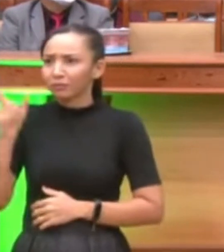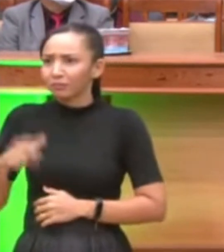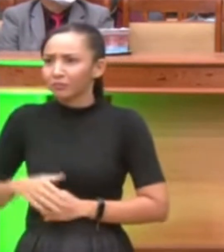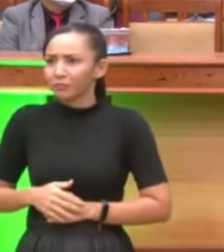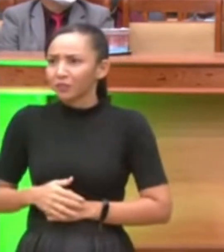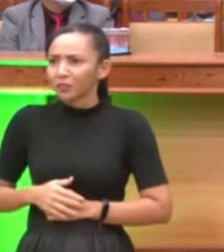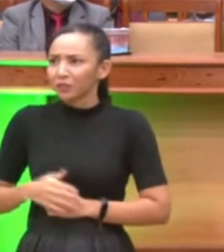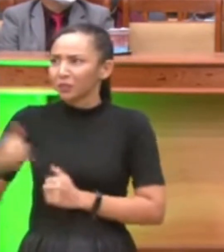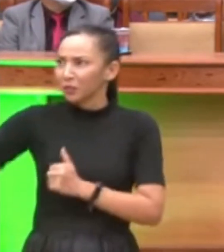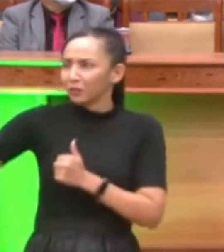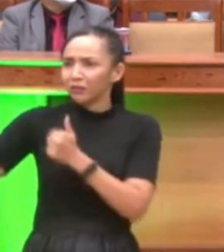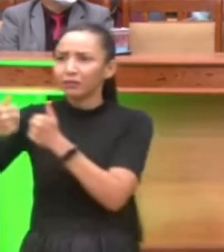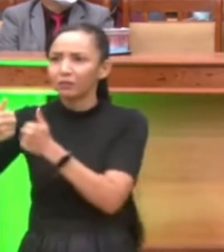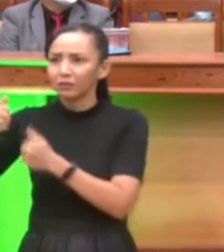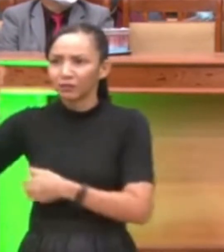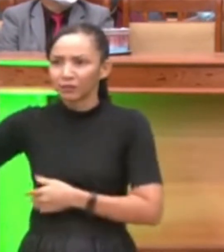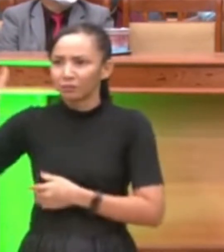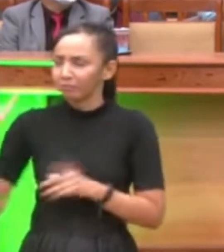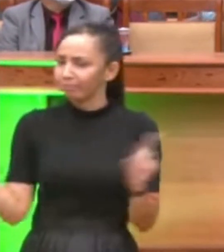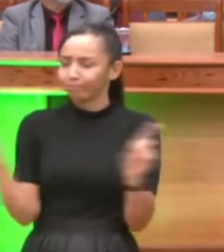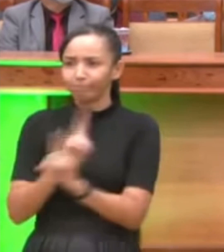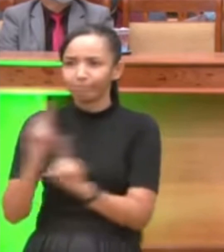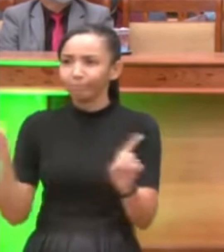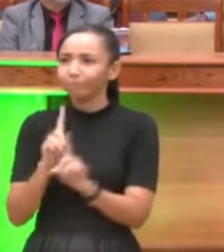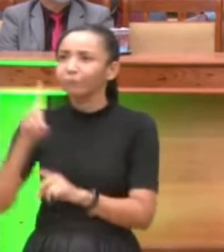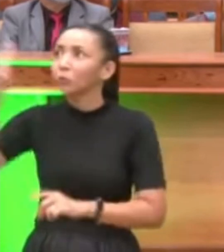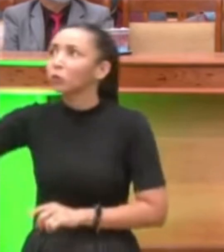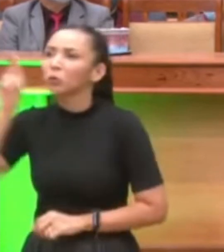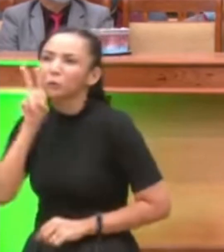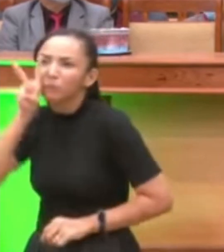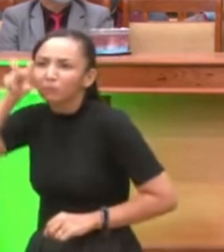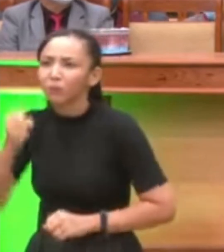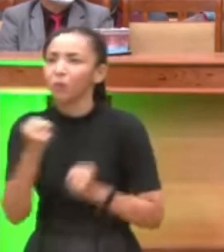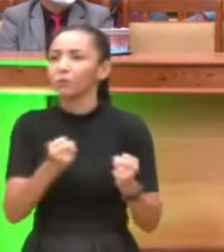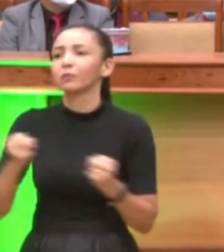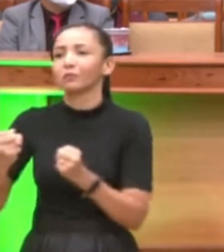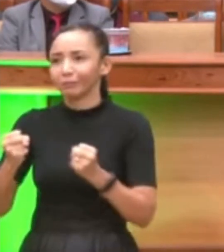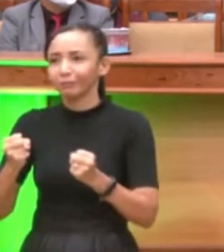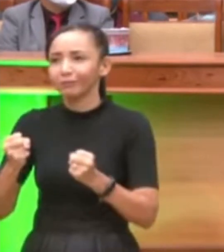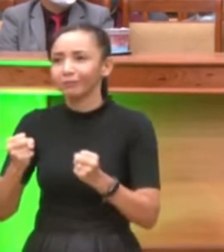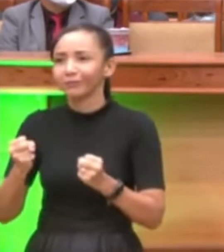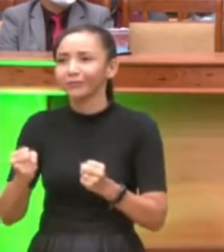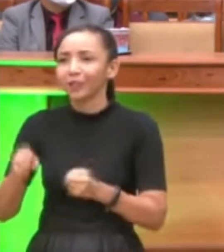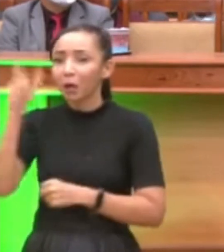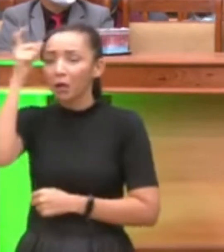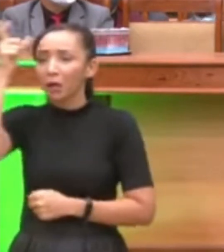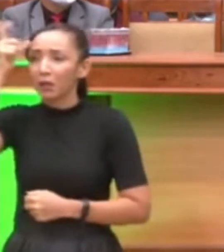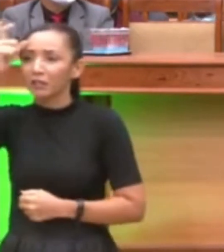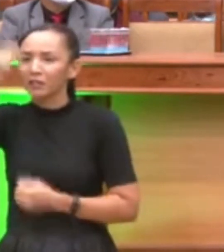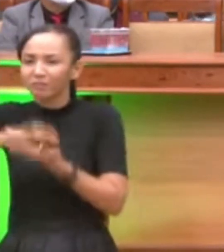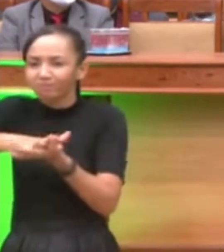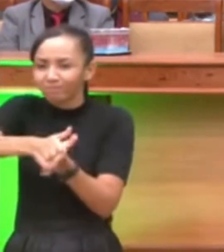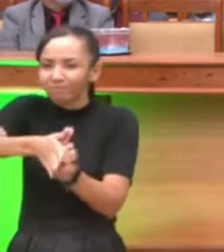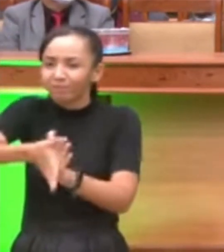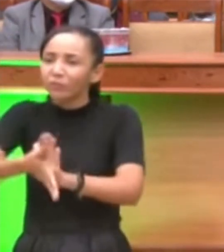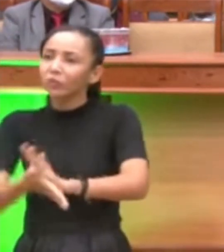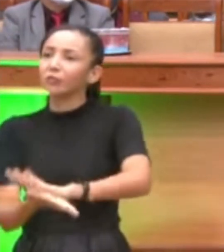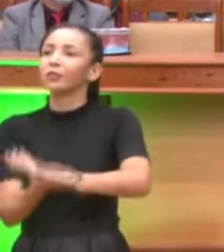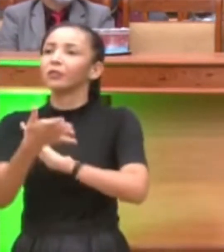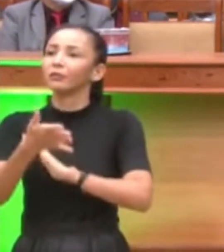aproximar de Deus porque Deus é o todo poderoso a luta é o diabo que tenta estragar o trabalho de Deus em nós